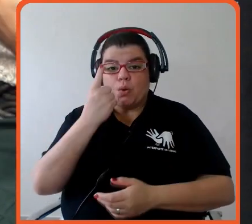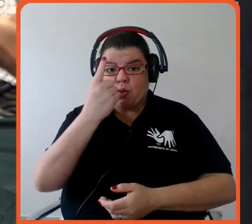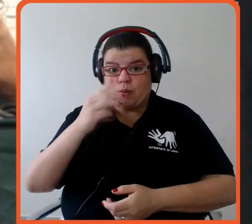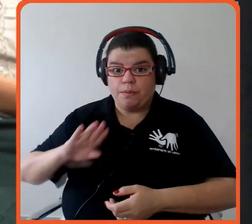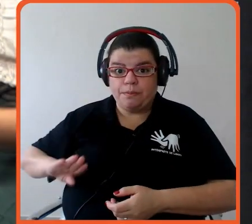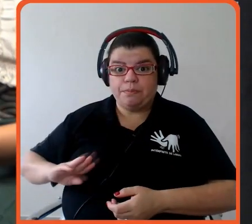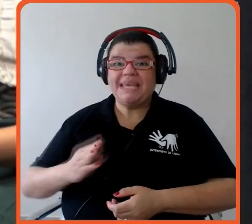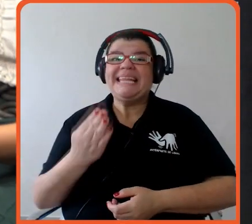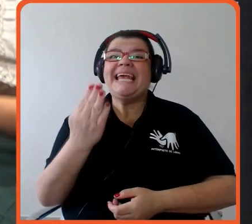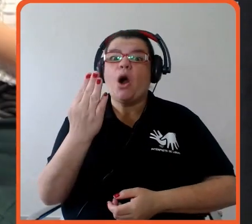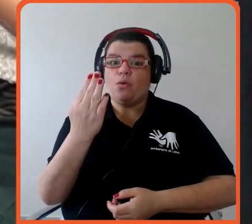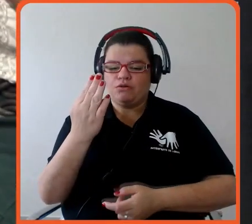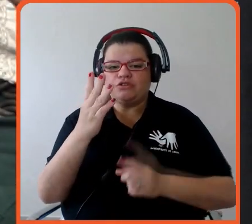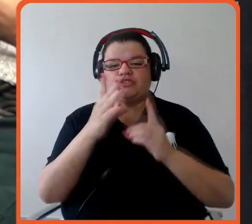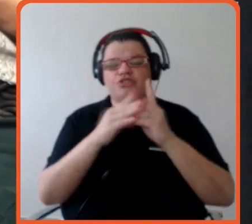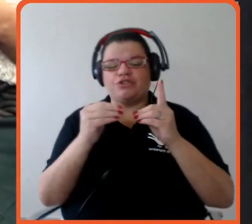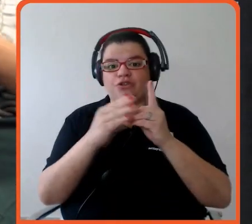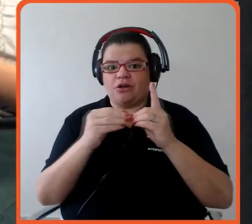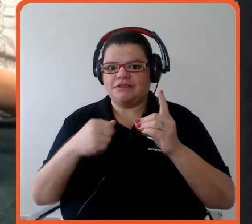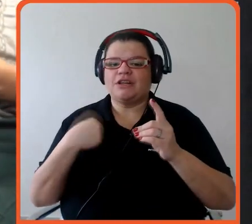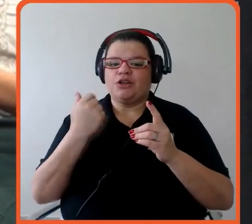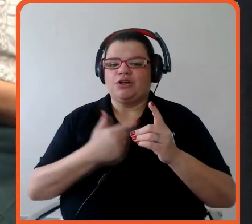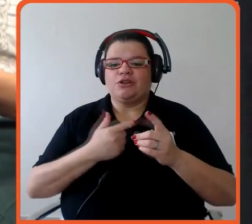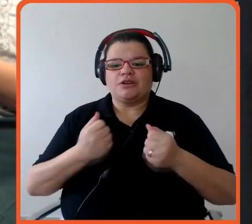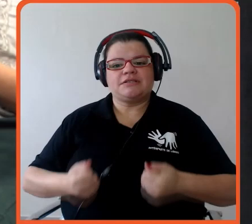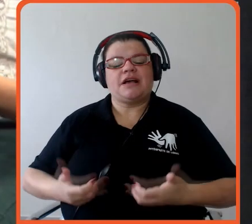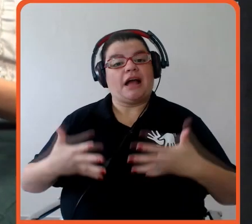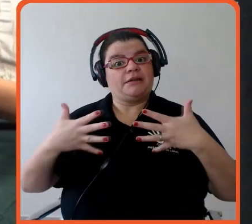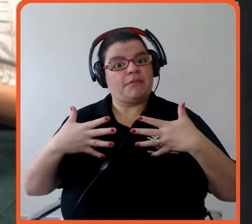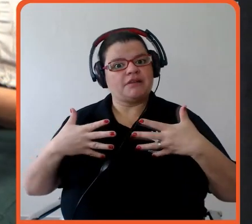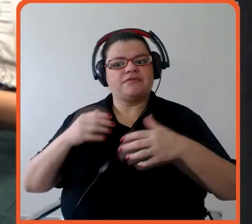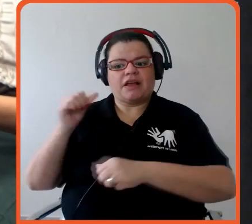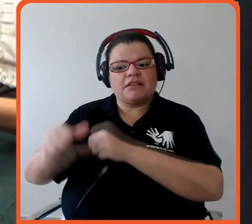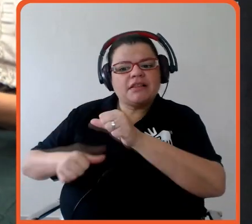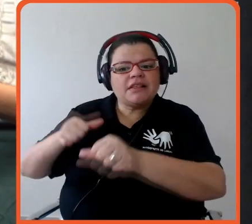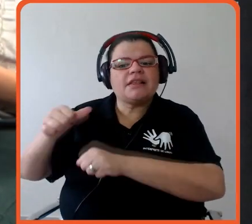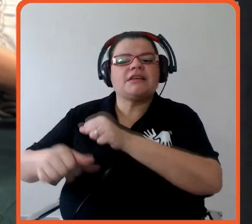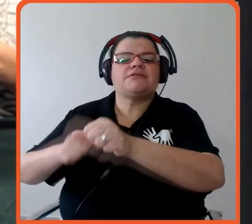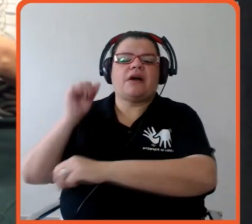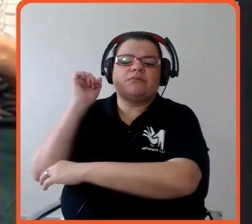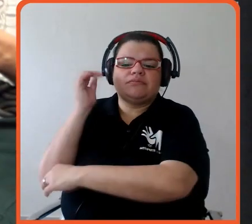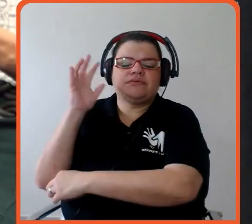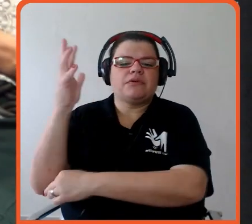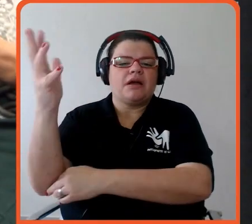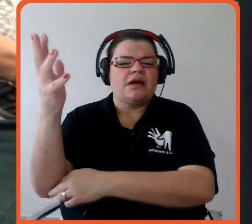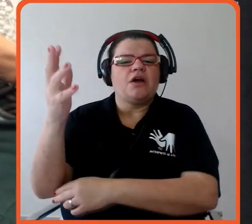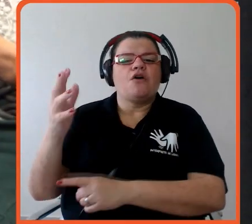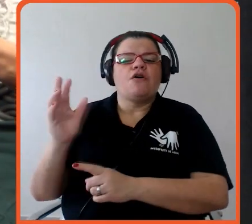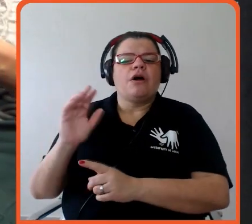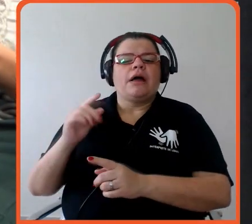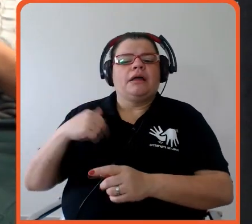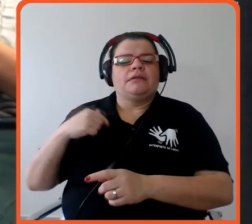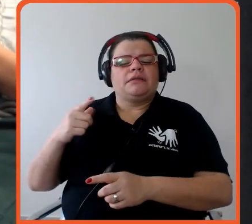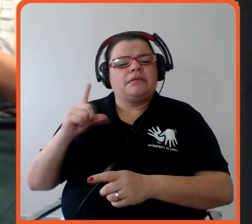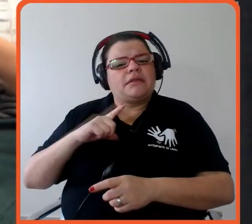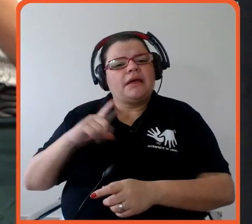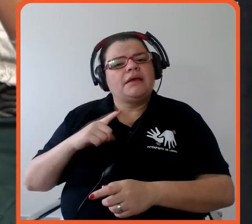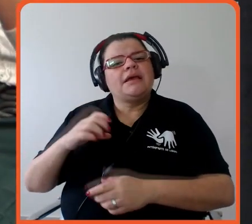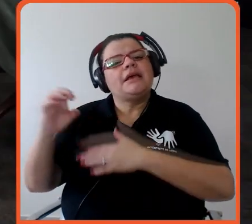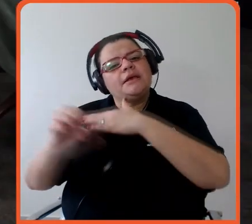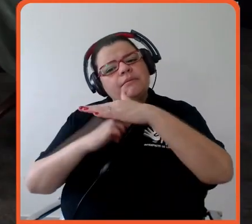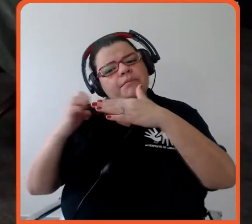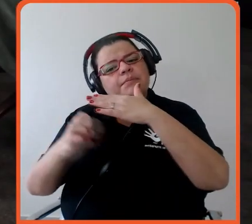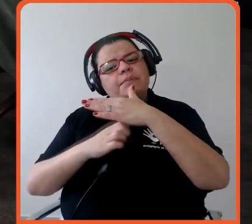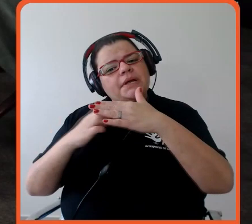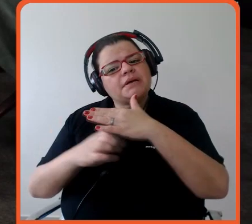de dólares, que a gente está bastante animado, que vai transformar a região. Além disso, a gente montou também um fundo de impacto, cujo objetivo é investir em empresas que também façam a diferença,